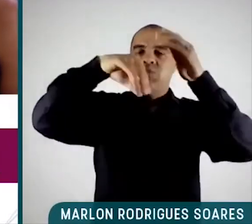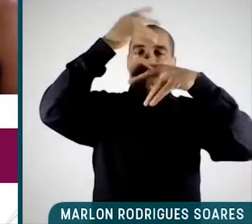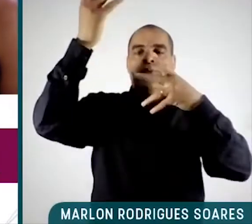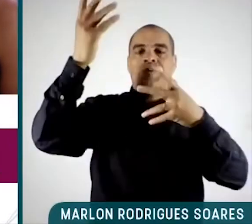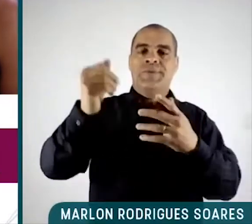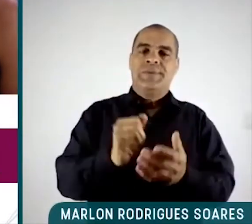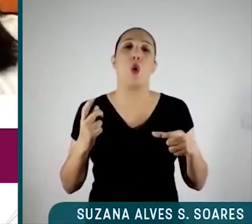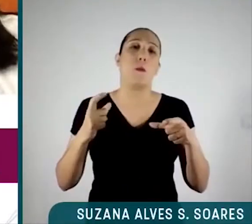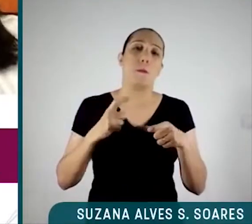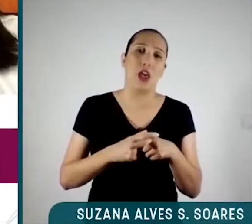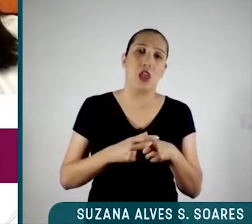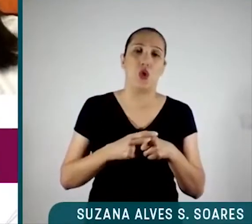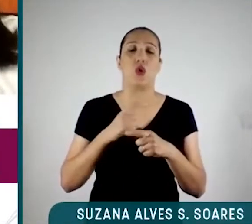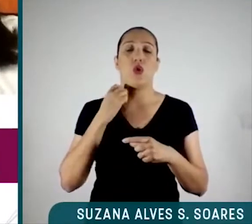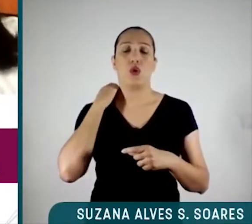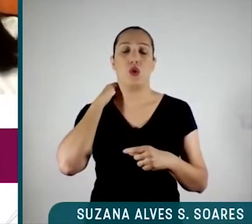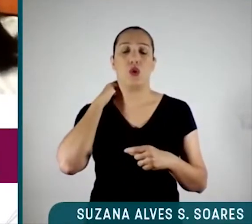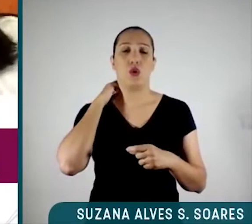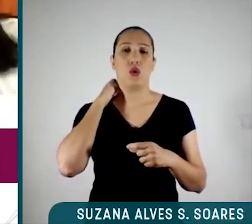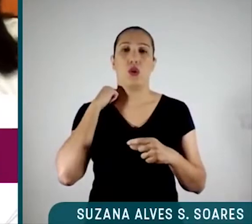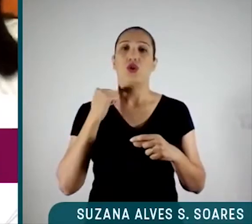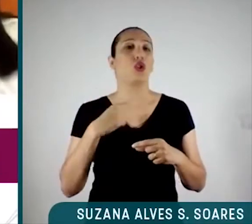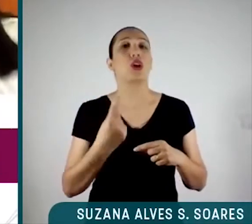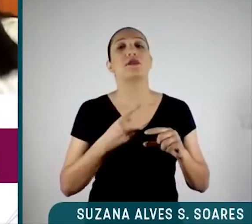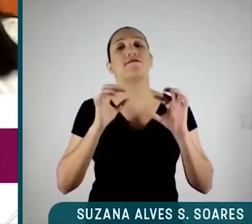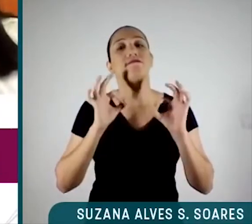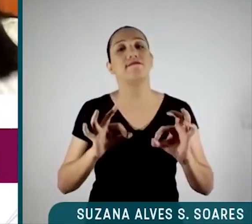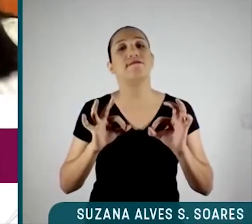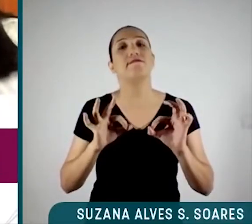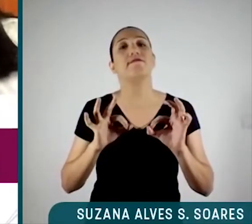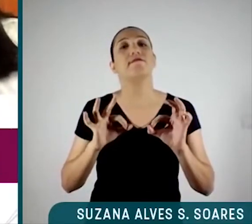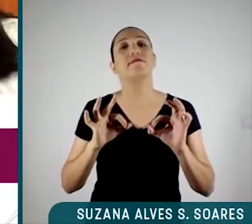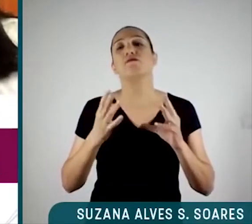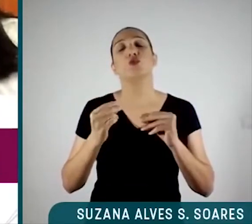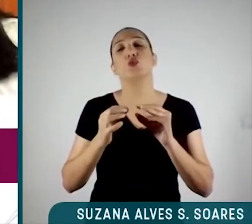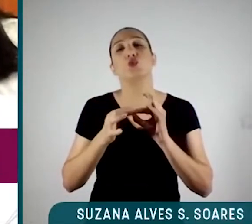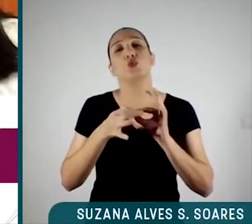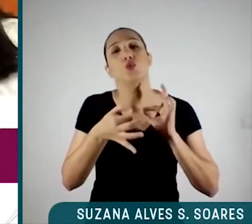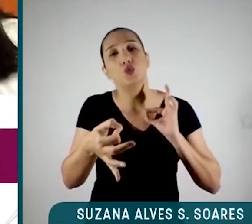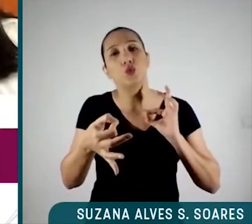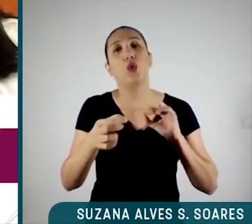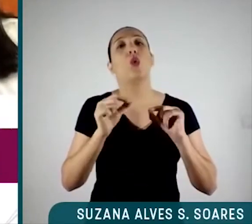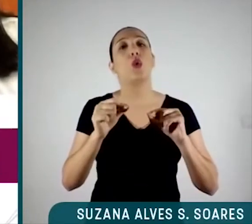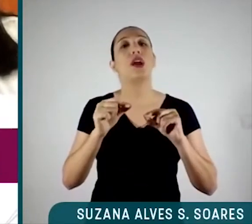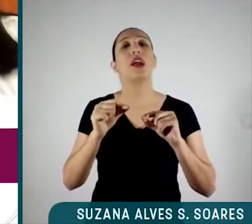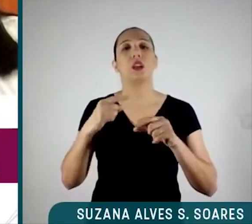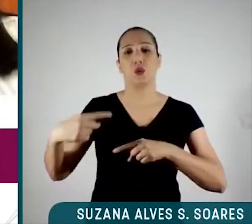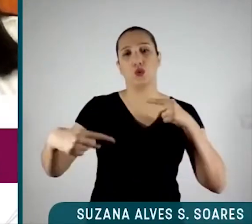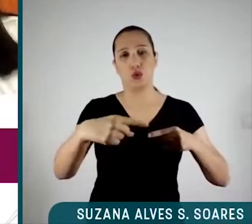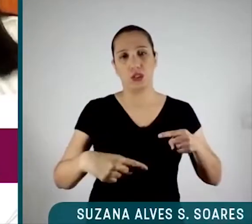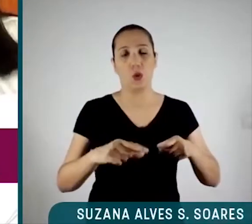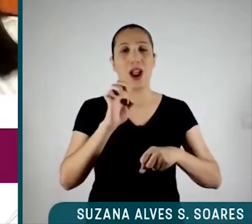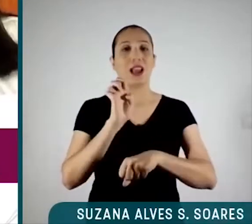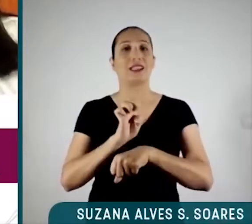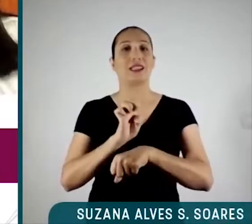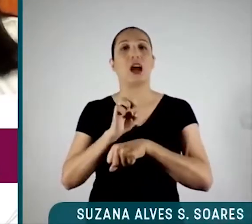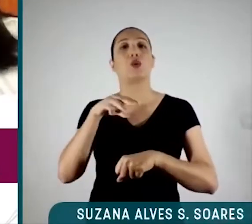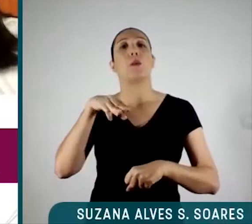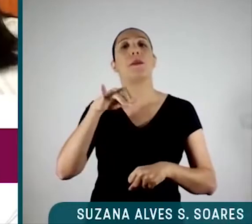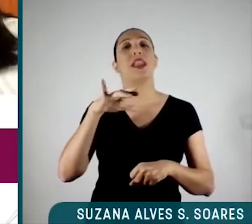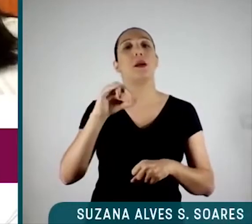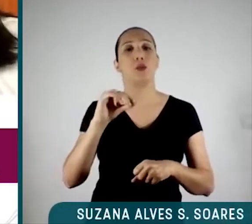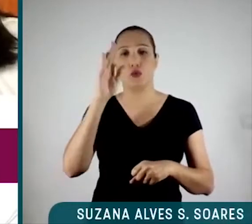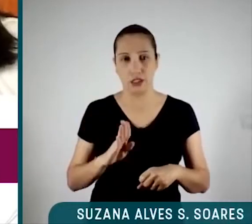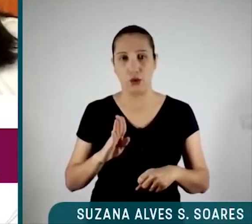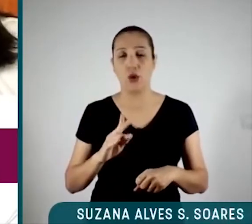6% é nada. Nós estamos muito, mas muito distantes de qualquer discussão de Estado mínimo no Brasil, e não